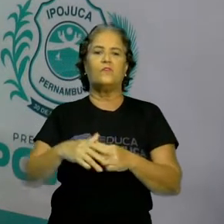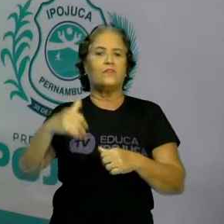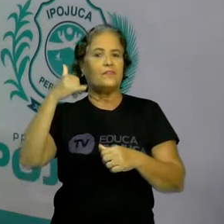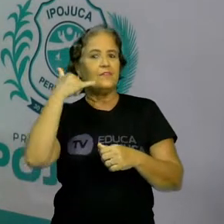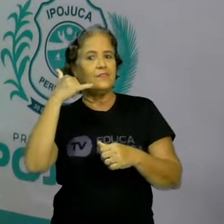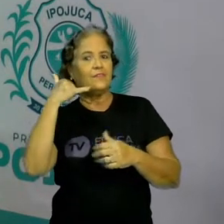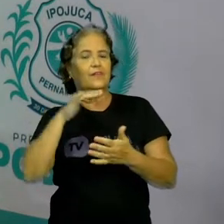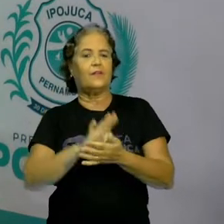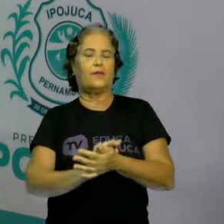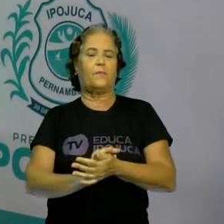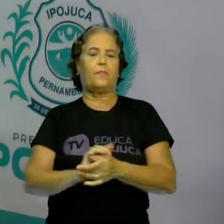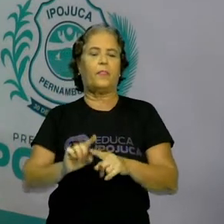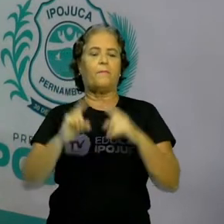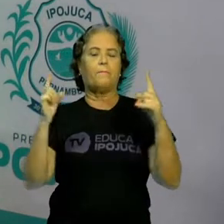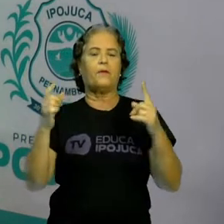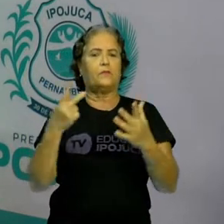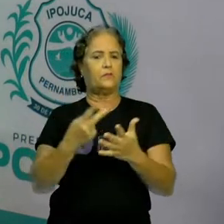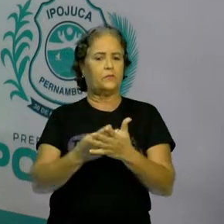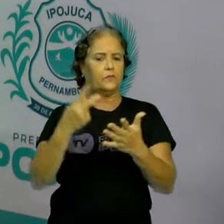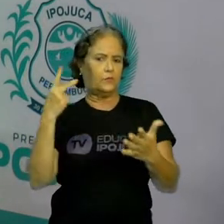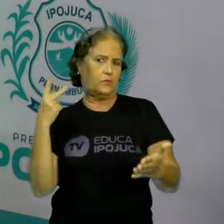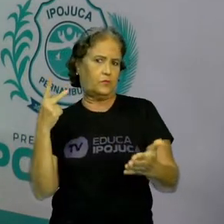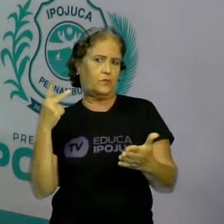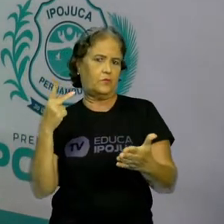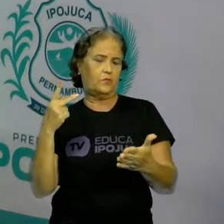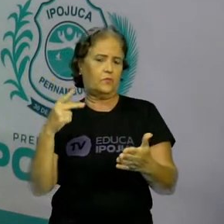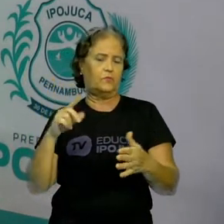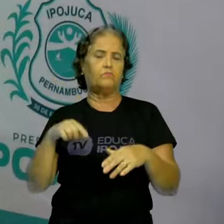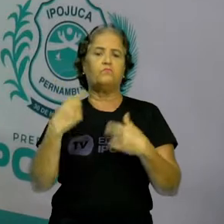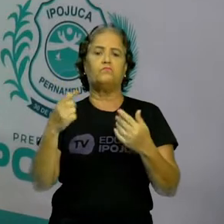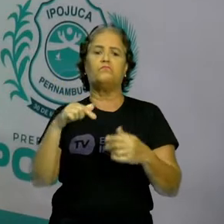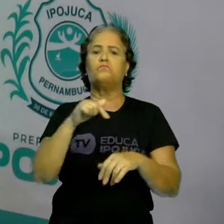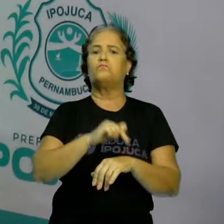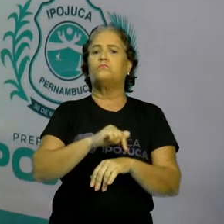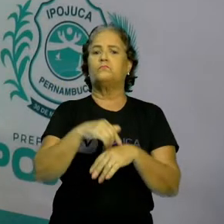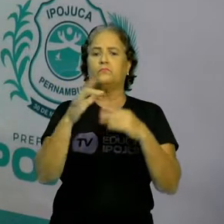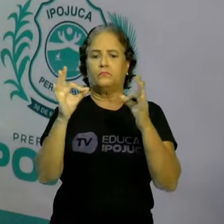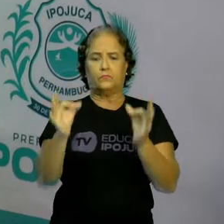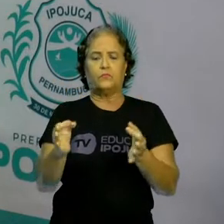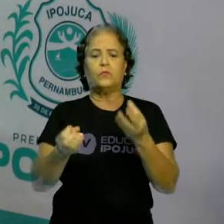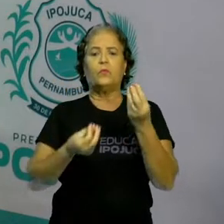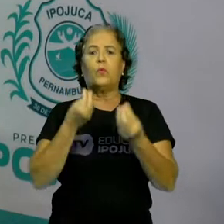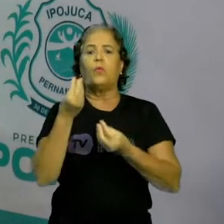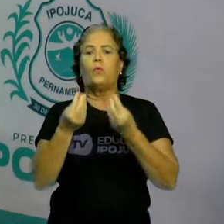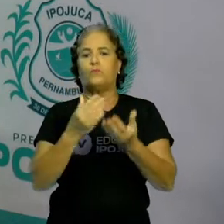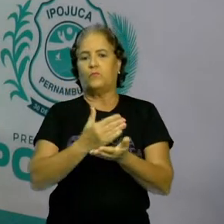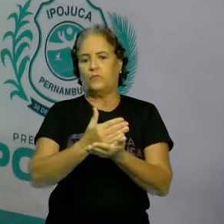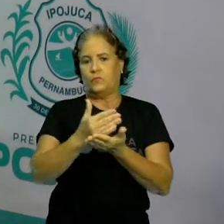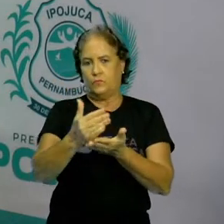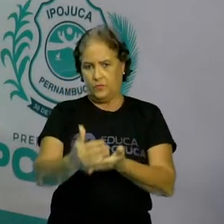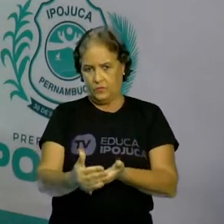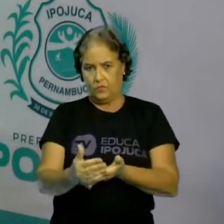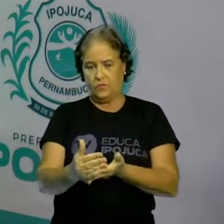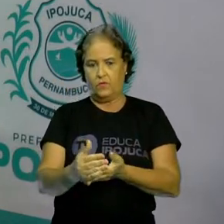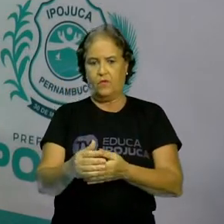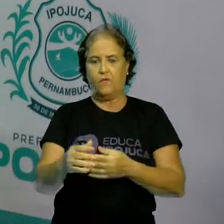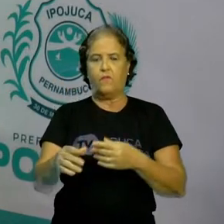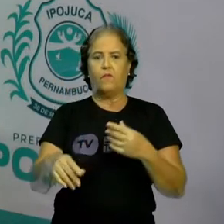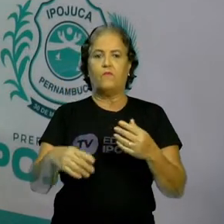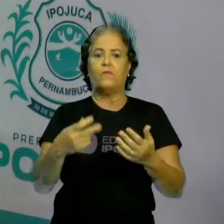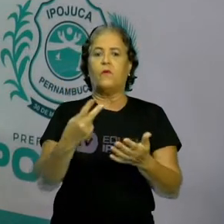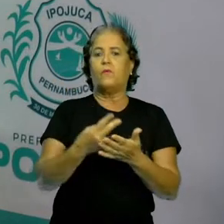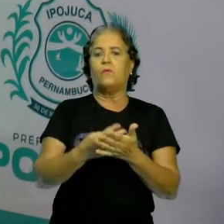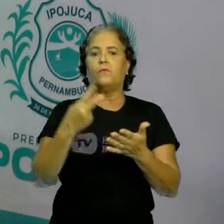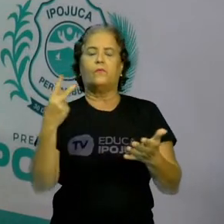Mas isso aconteceu em um momento, começou em algum momento. Como foi que isso começou? Nós vamos ver os antecedentes da Revolução Industrial